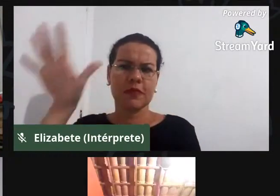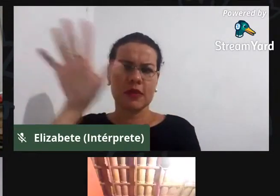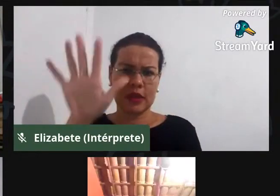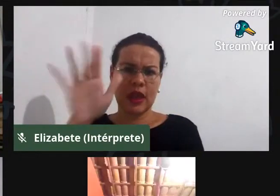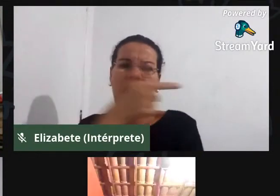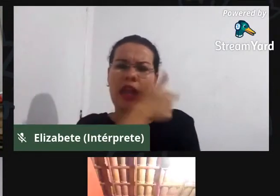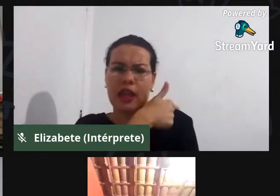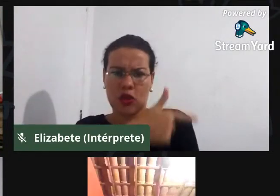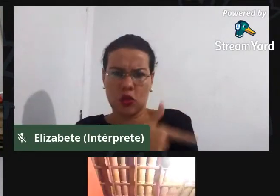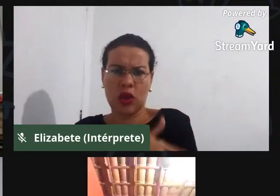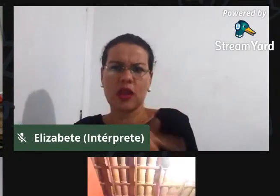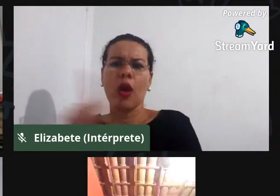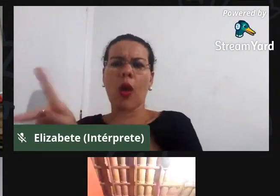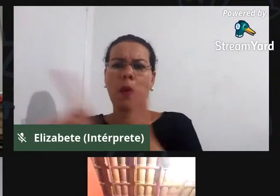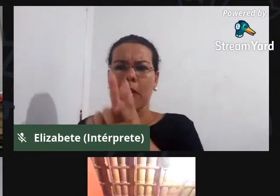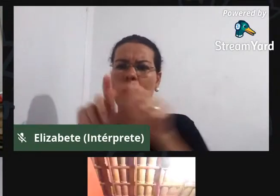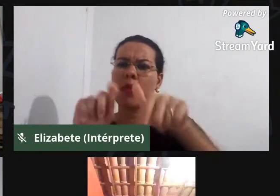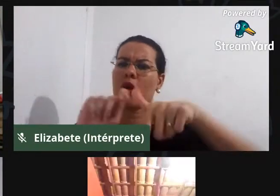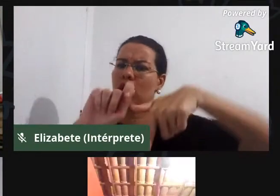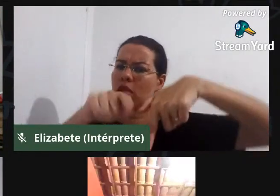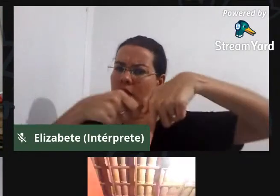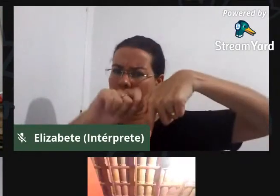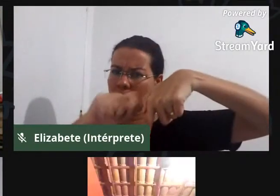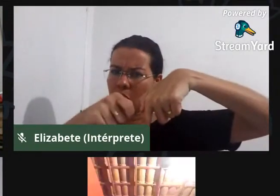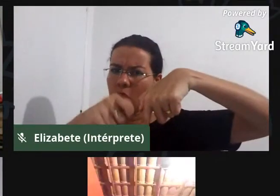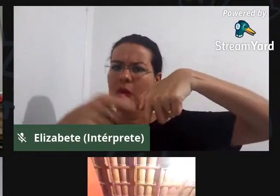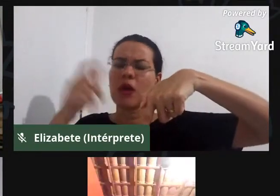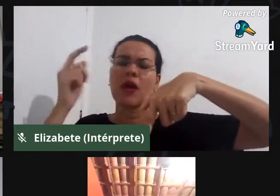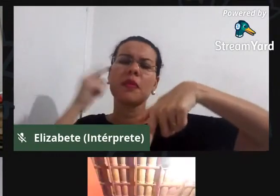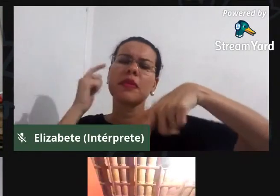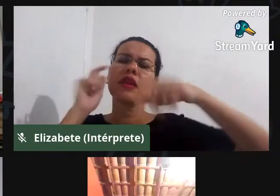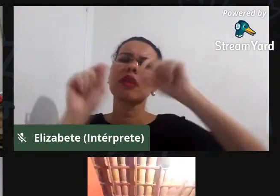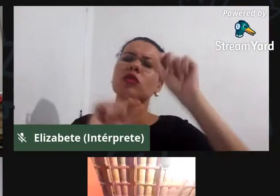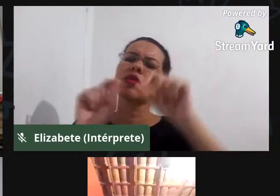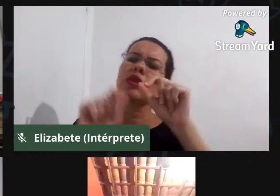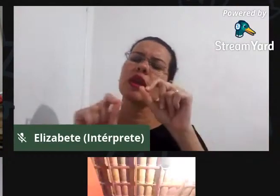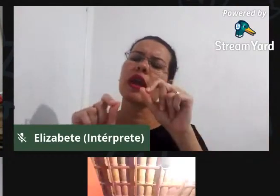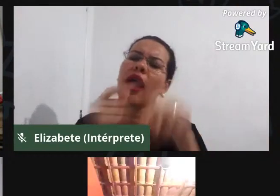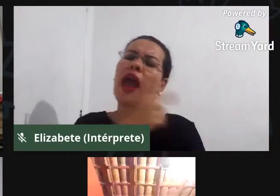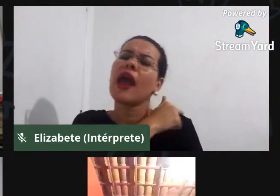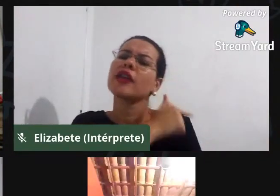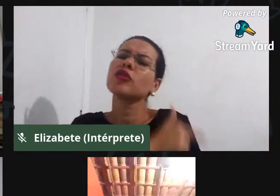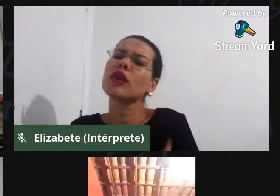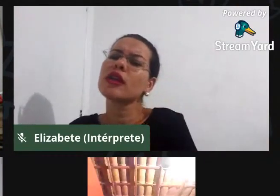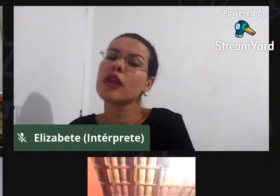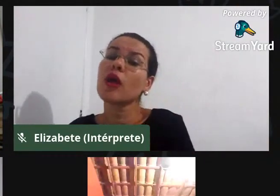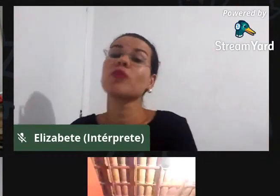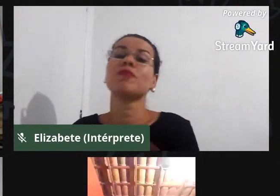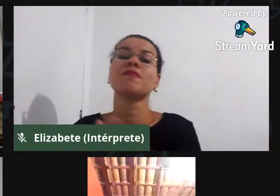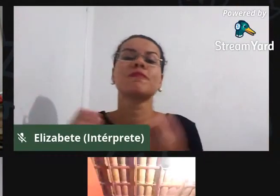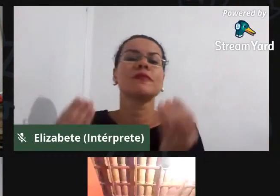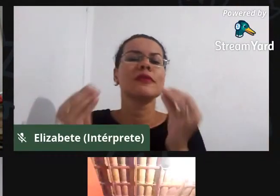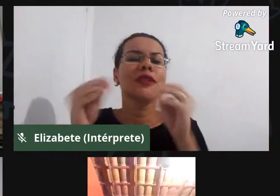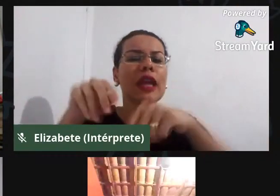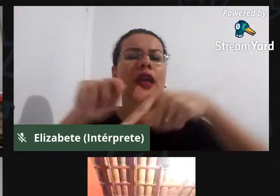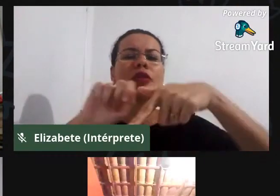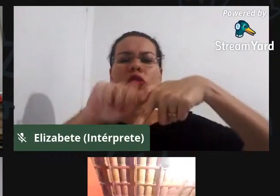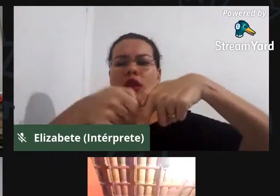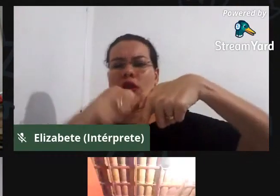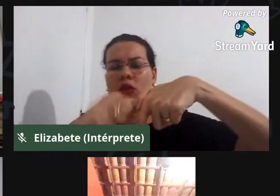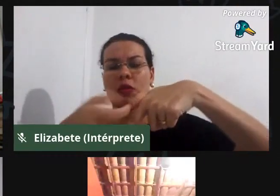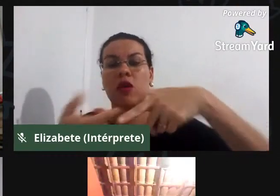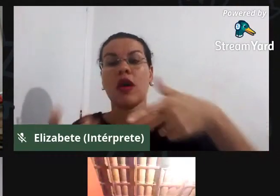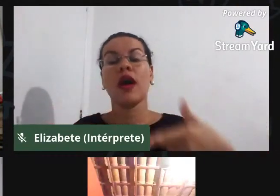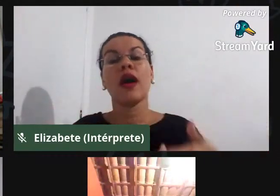educação escolar quilombola e de educação quilombola, né, e aí não